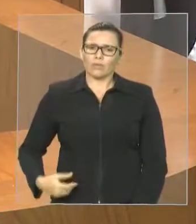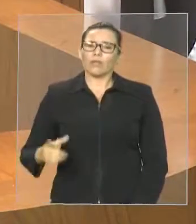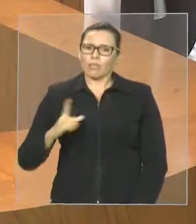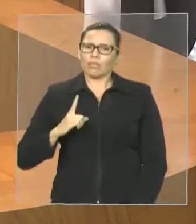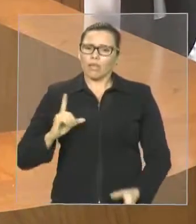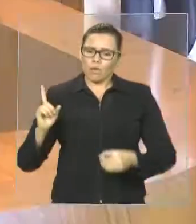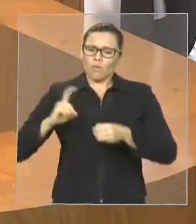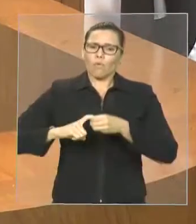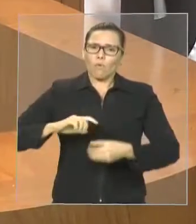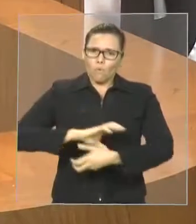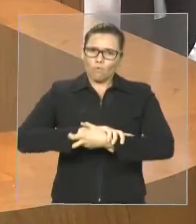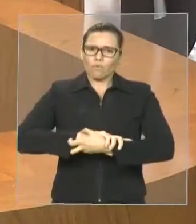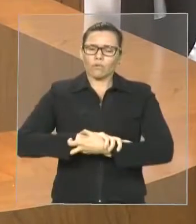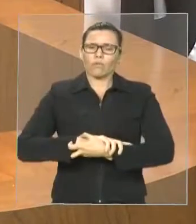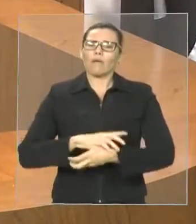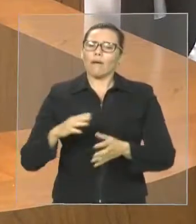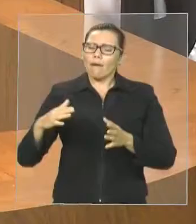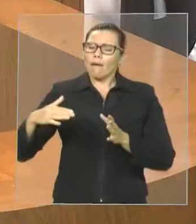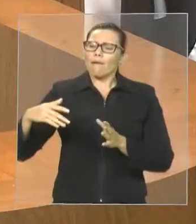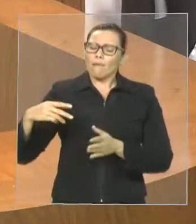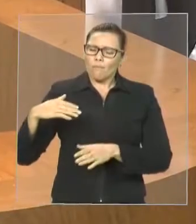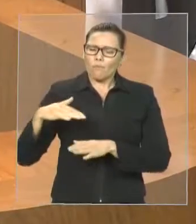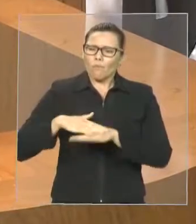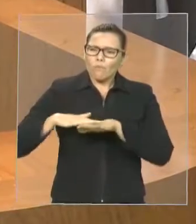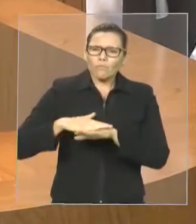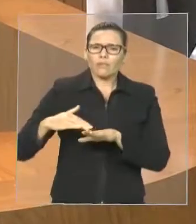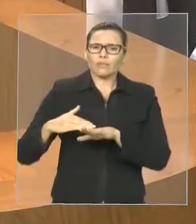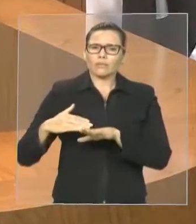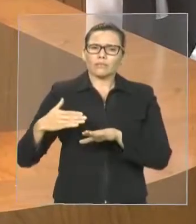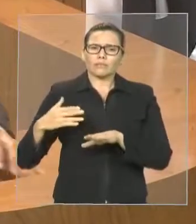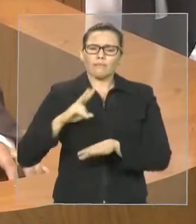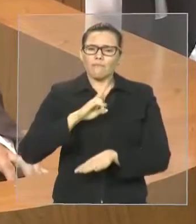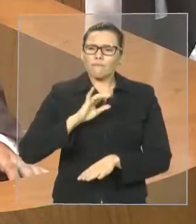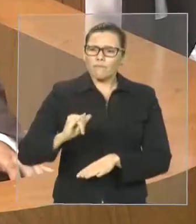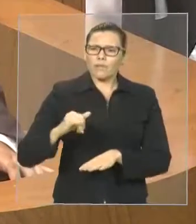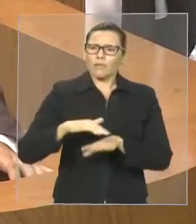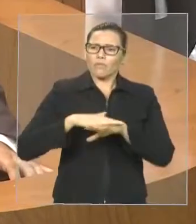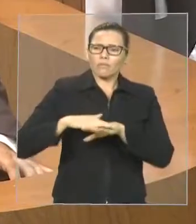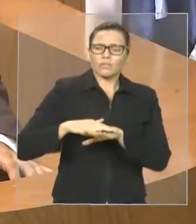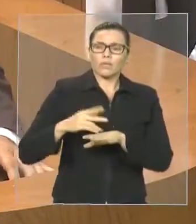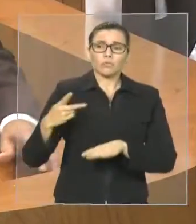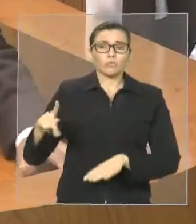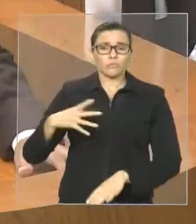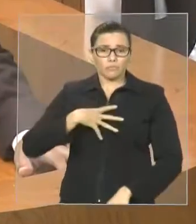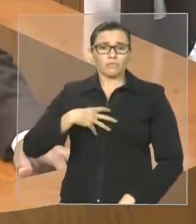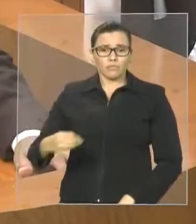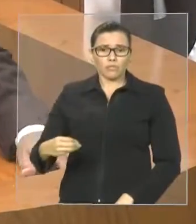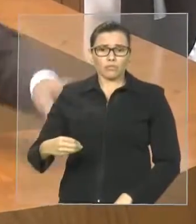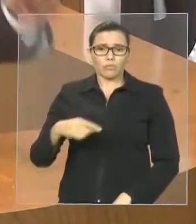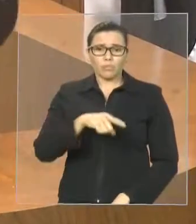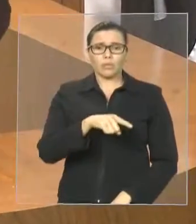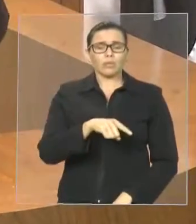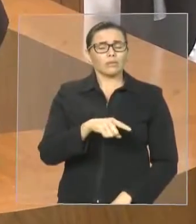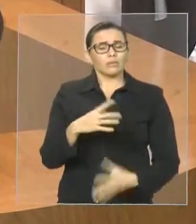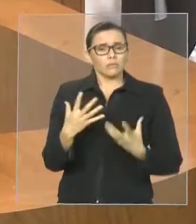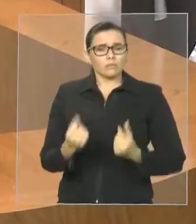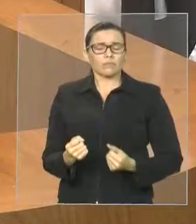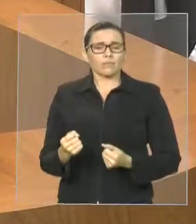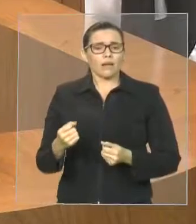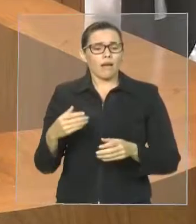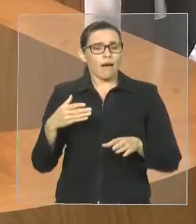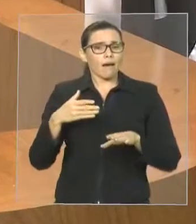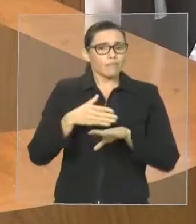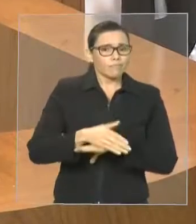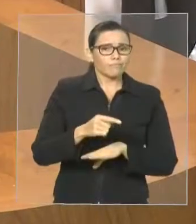Peça ao seu filhote. Peça ao filhote que recebe os professores. E mais ainda. A Prefeitura de São Luís tem o Vice